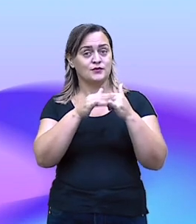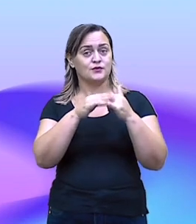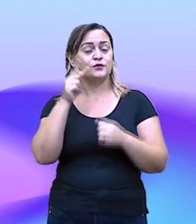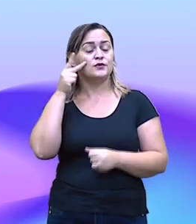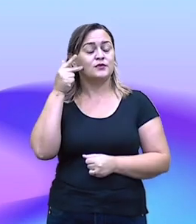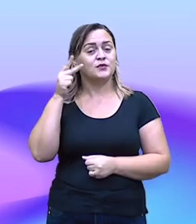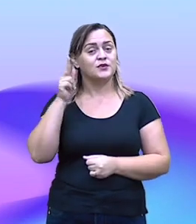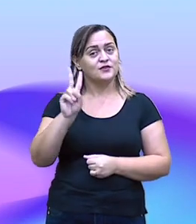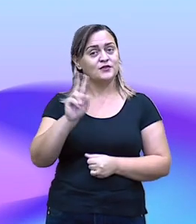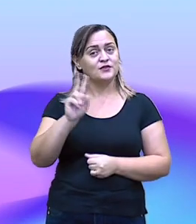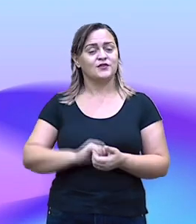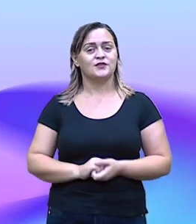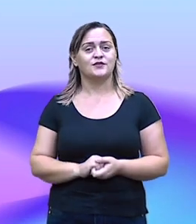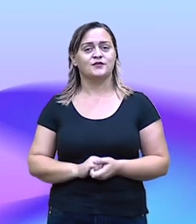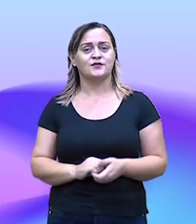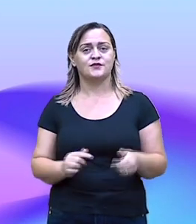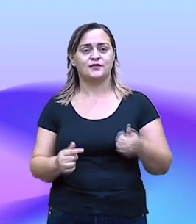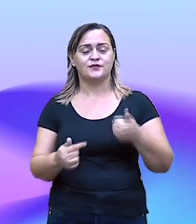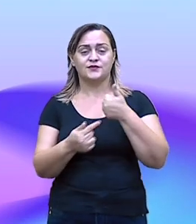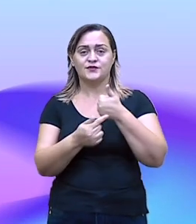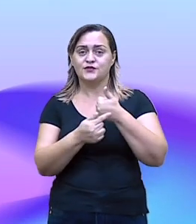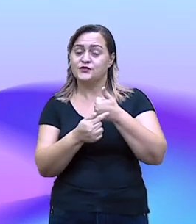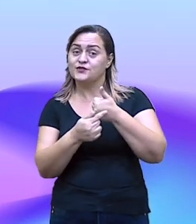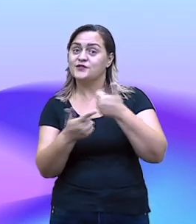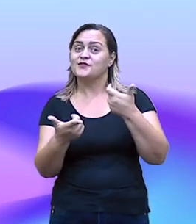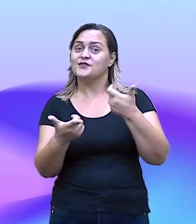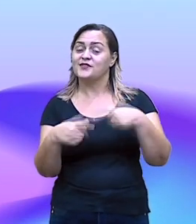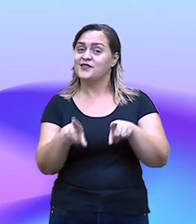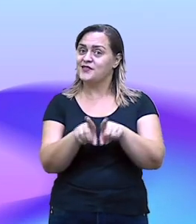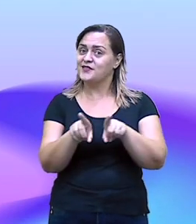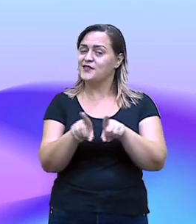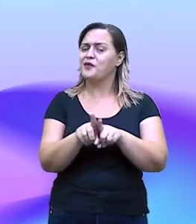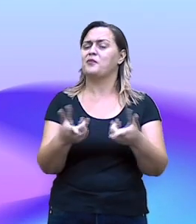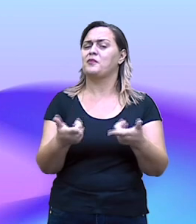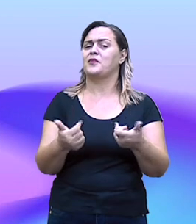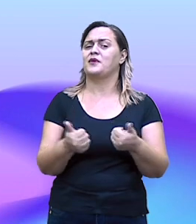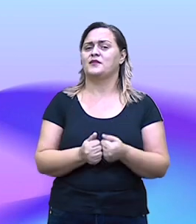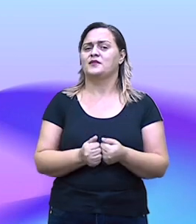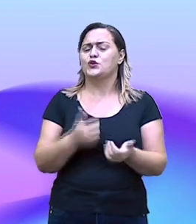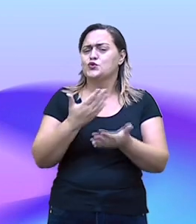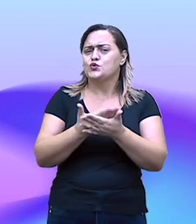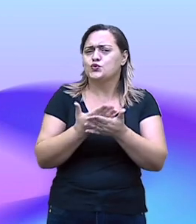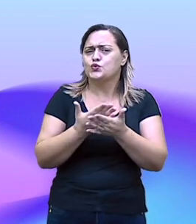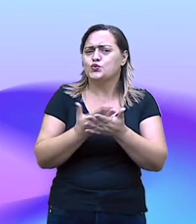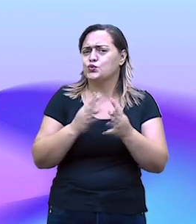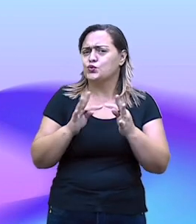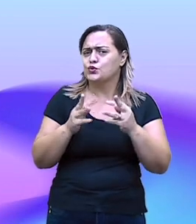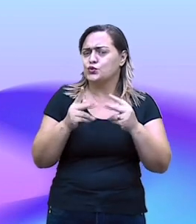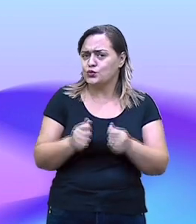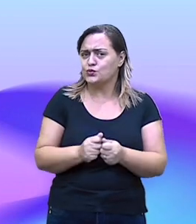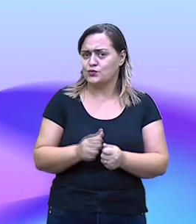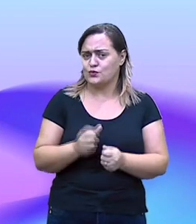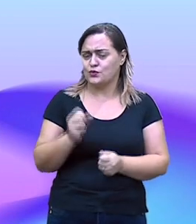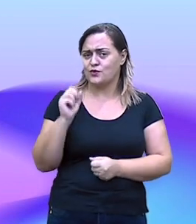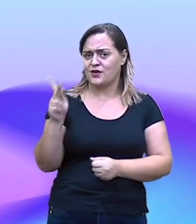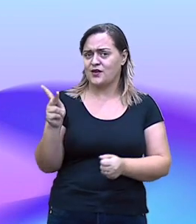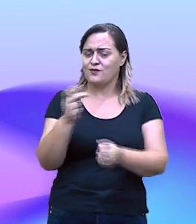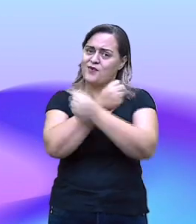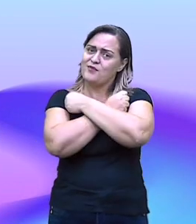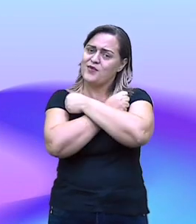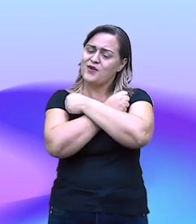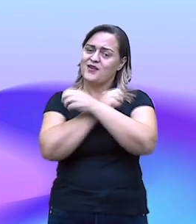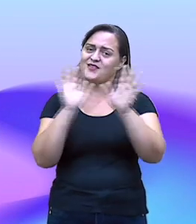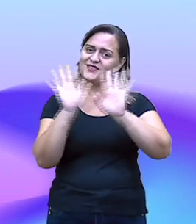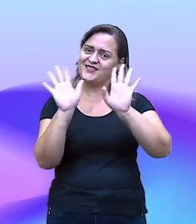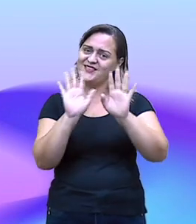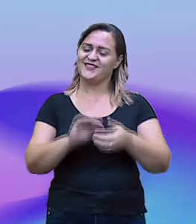SmedGV. Ative o sininho para receber notificações. Estudem, coloquem as atividades em dia. Um abraço e